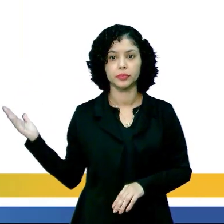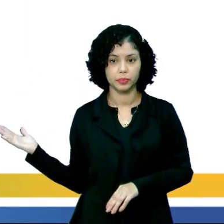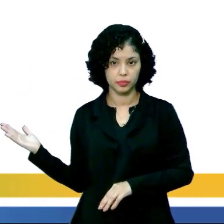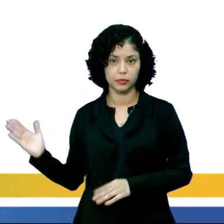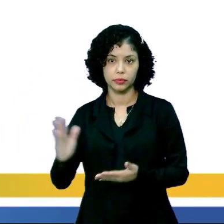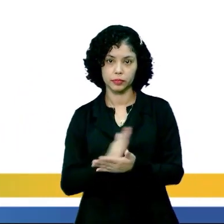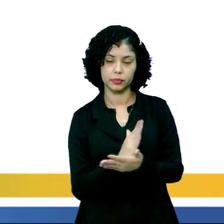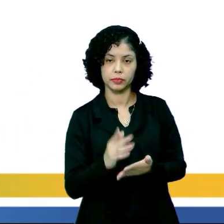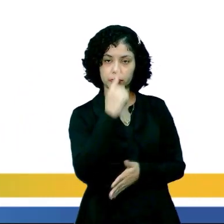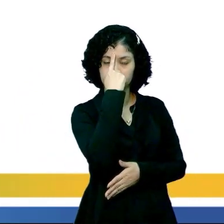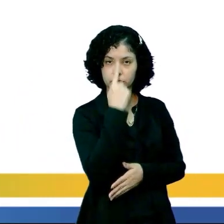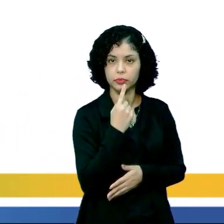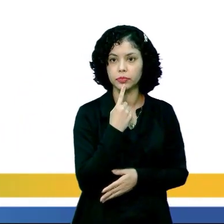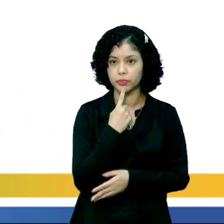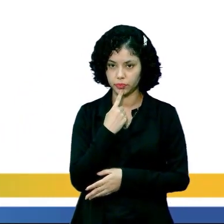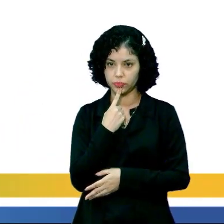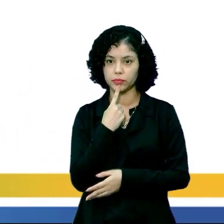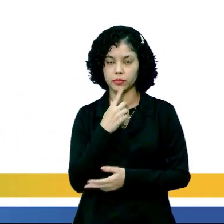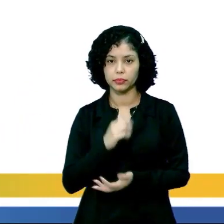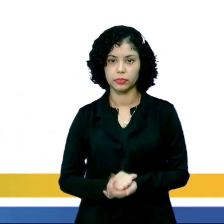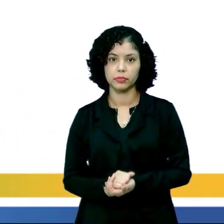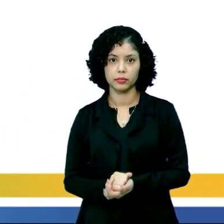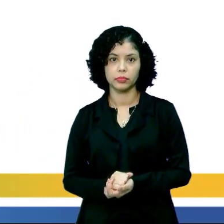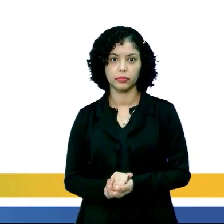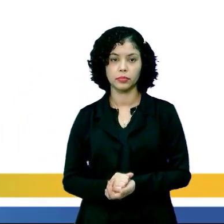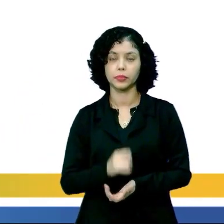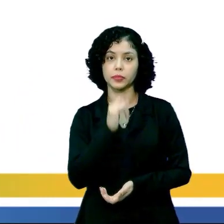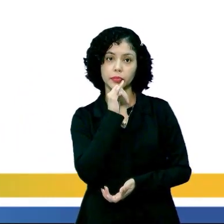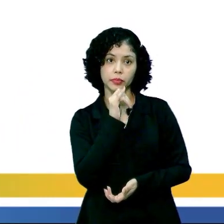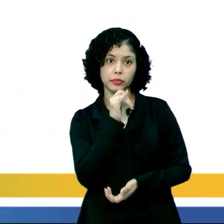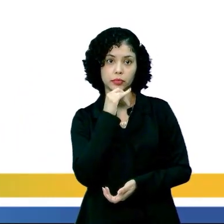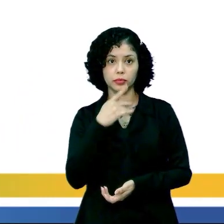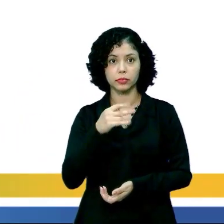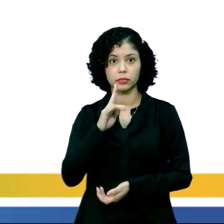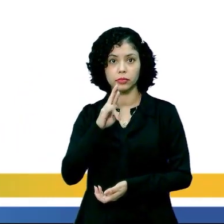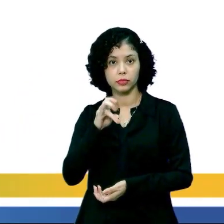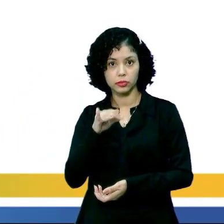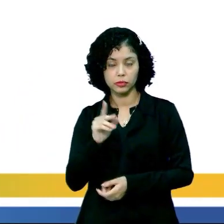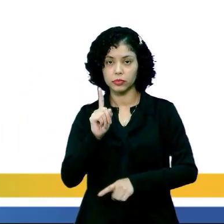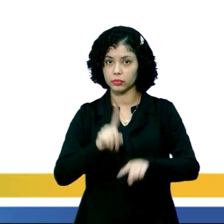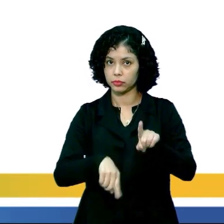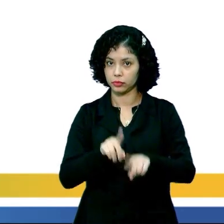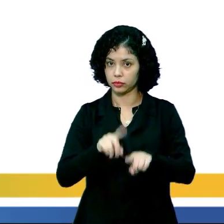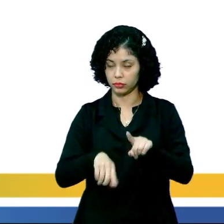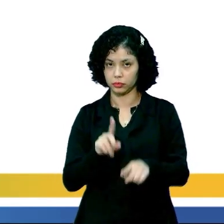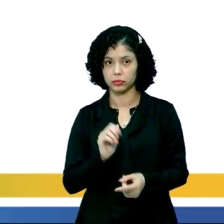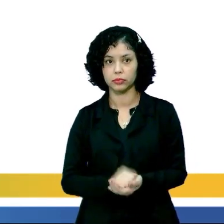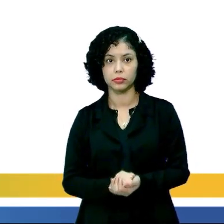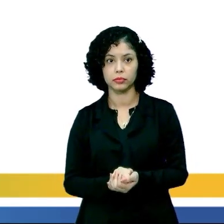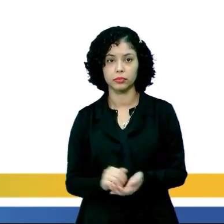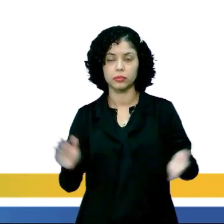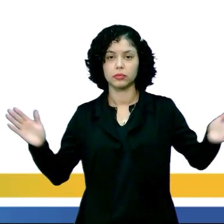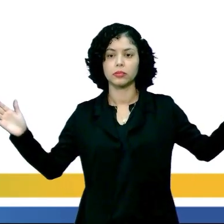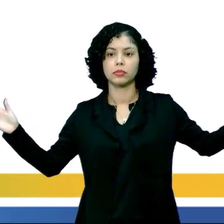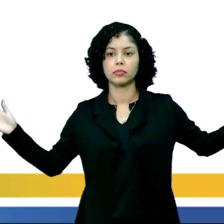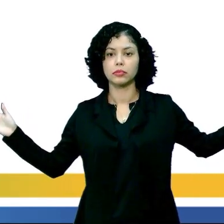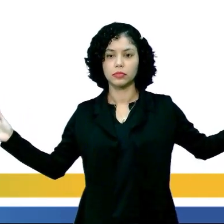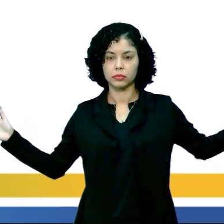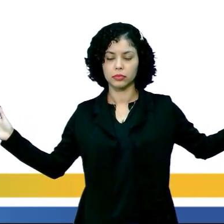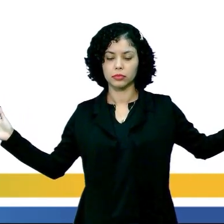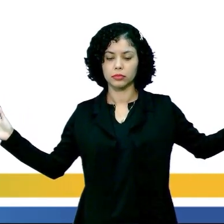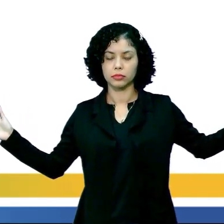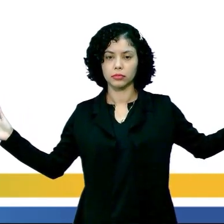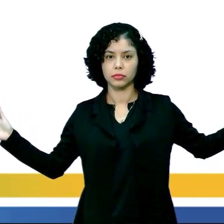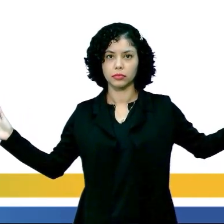está vendo algumas imagens que se referem aos exemplos de patrimônio material. Temos o Cristo Redentor, que é uma